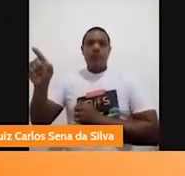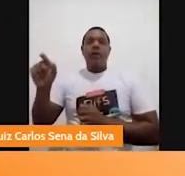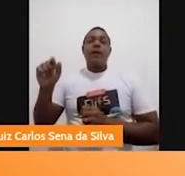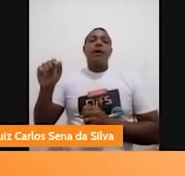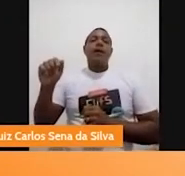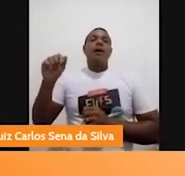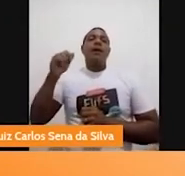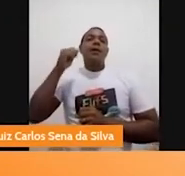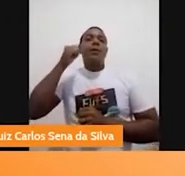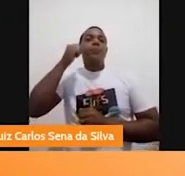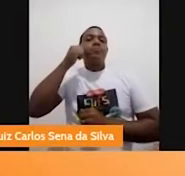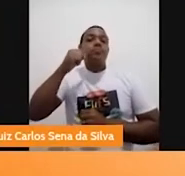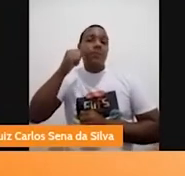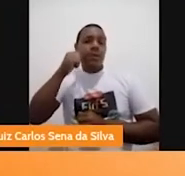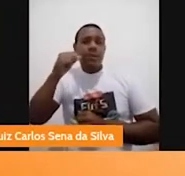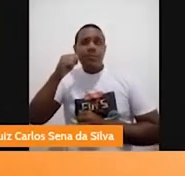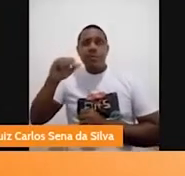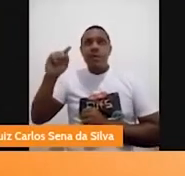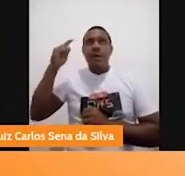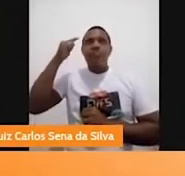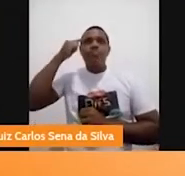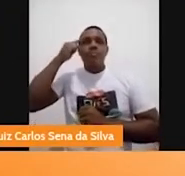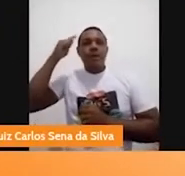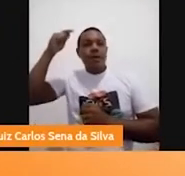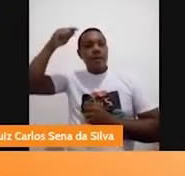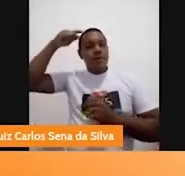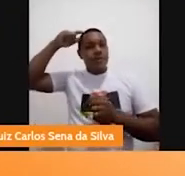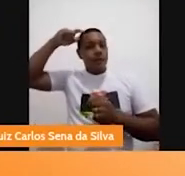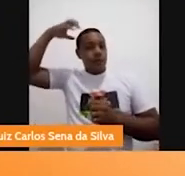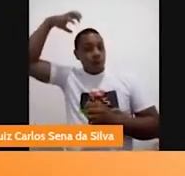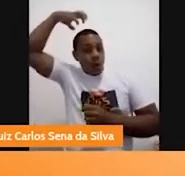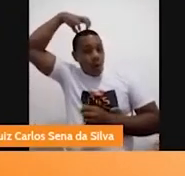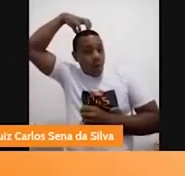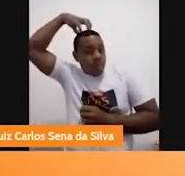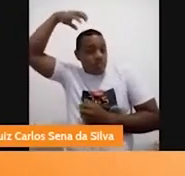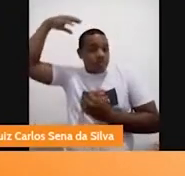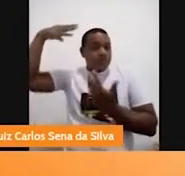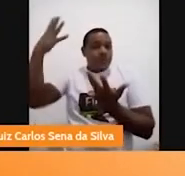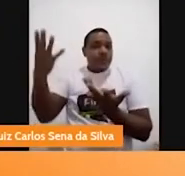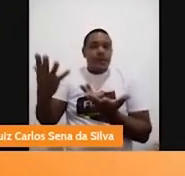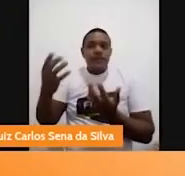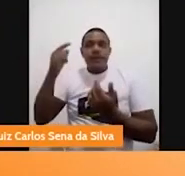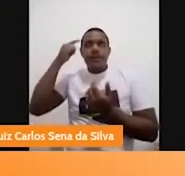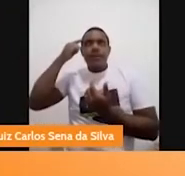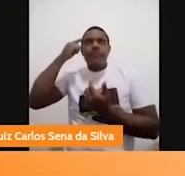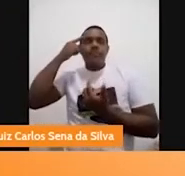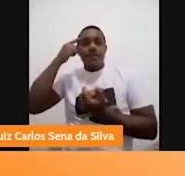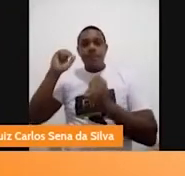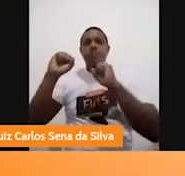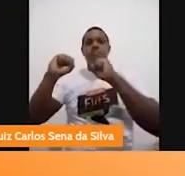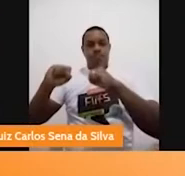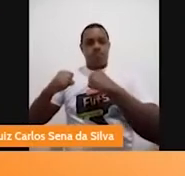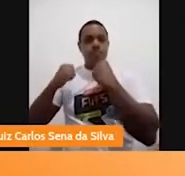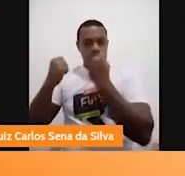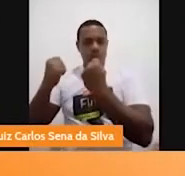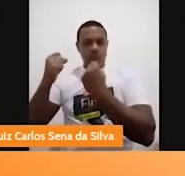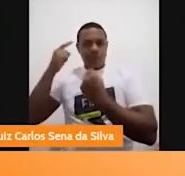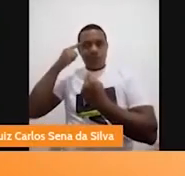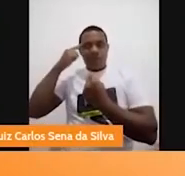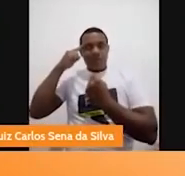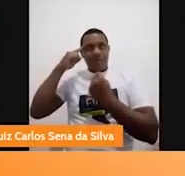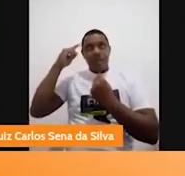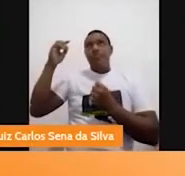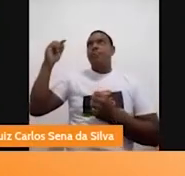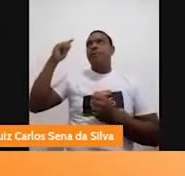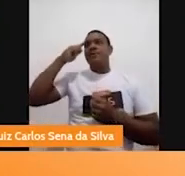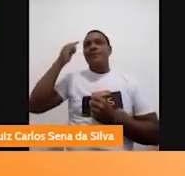princesa e ser possível também a gente romper com aquele estereótipo de que princesa, muitas vezes, tem que ser